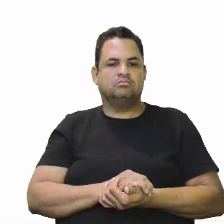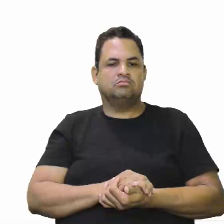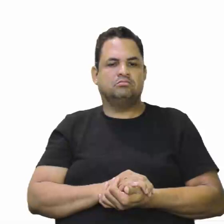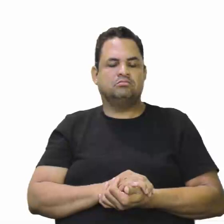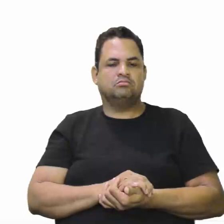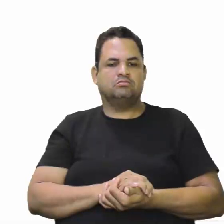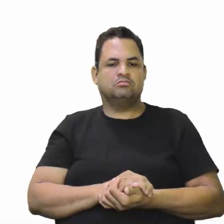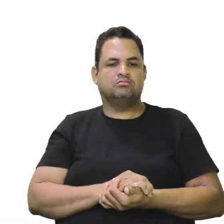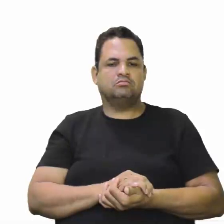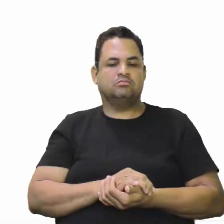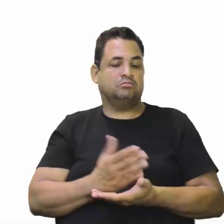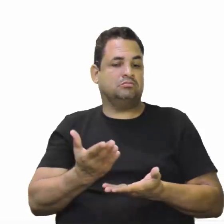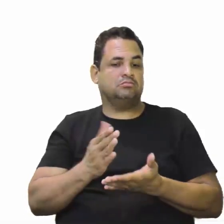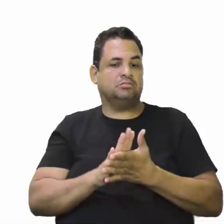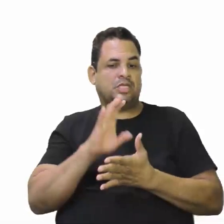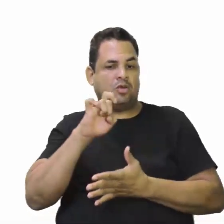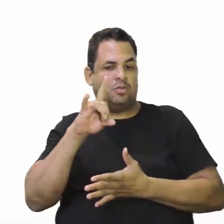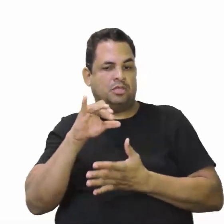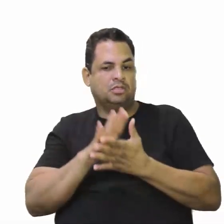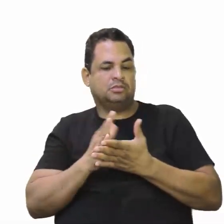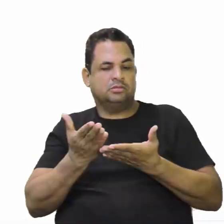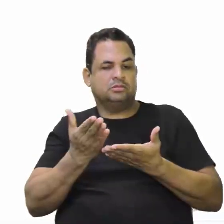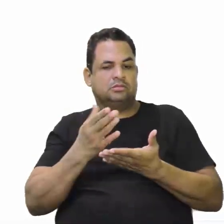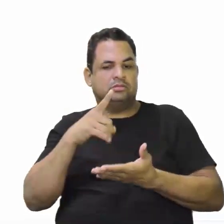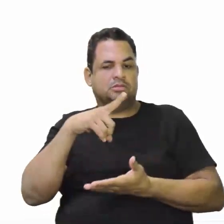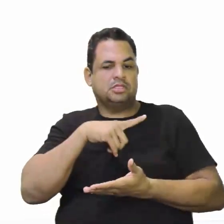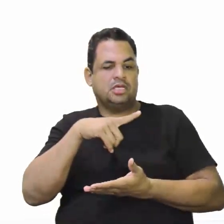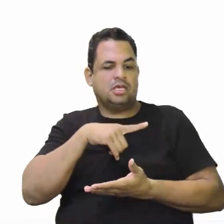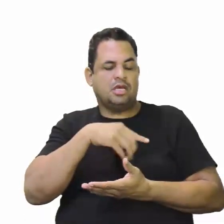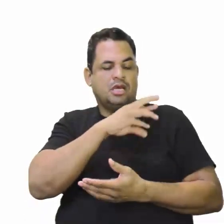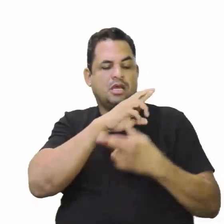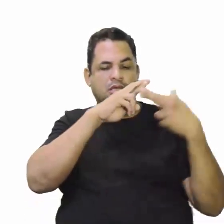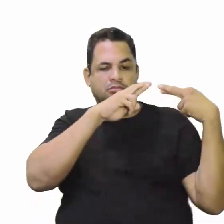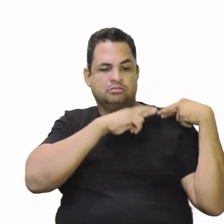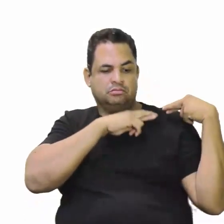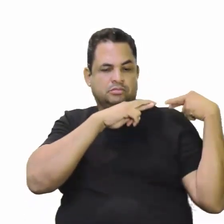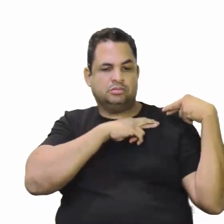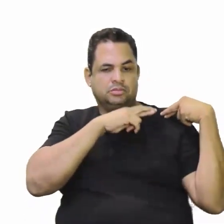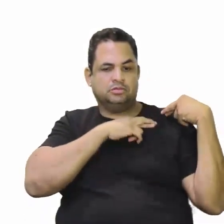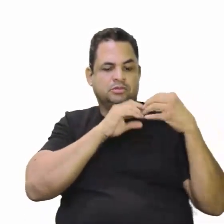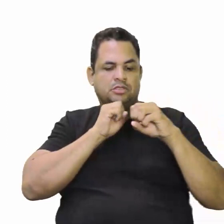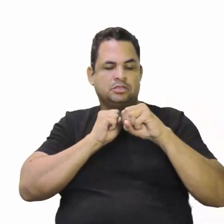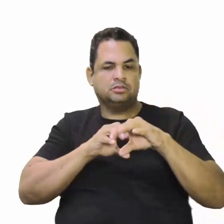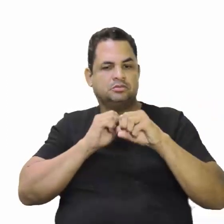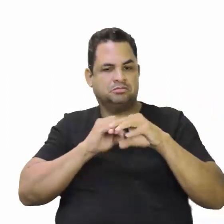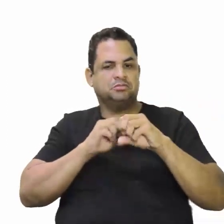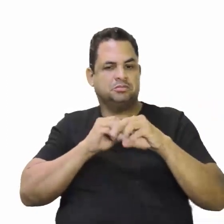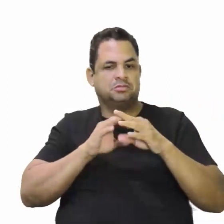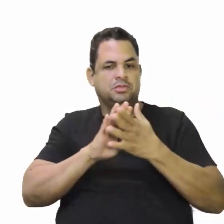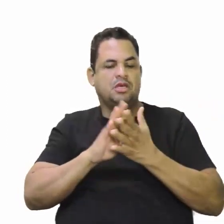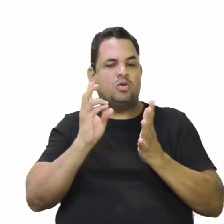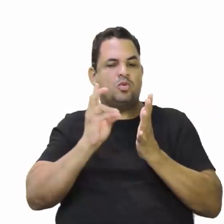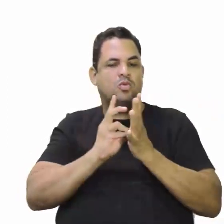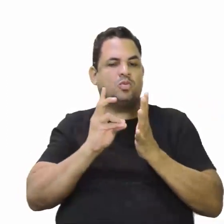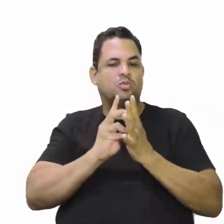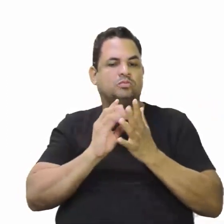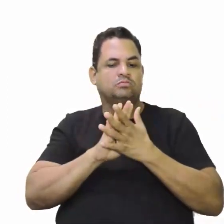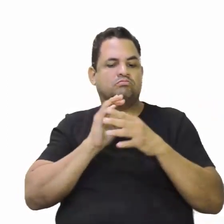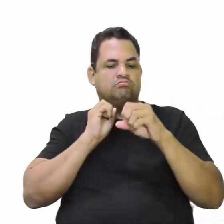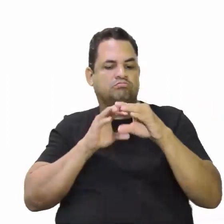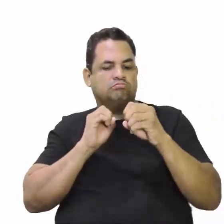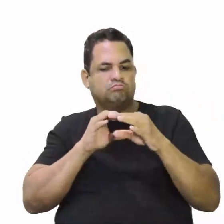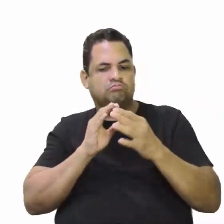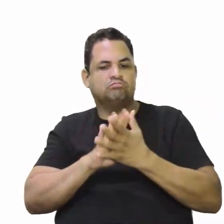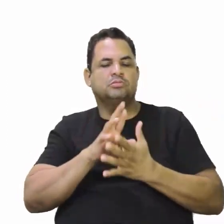E esse encomendeiro, ele vai catequizar o índio. Ele vai ensinar os